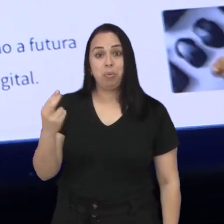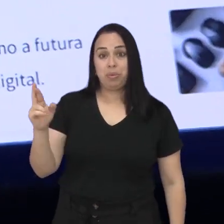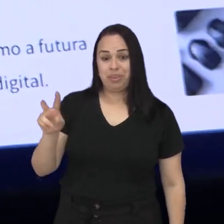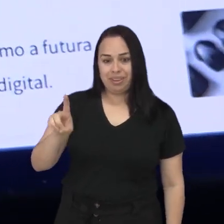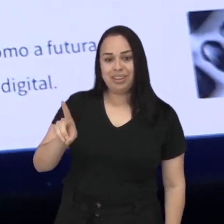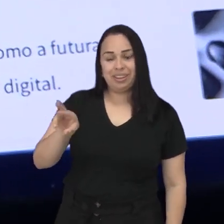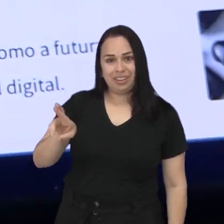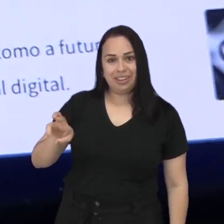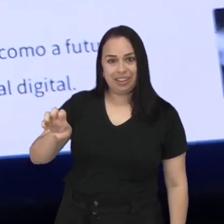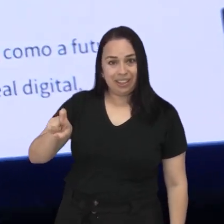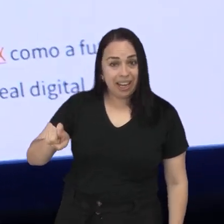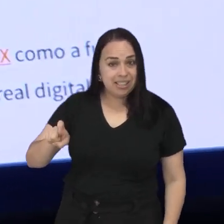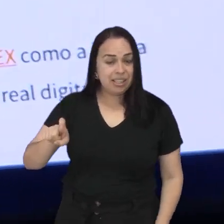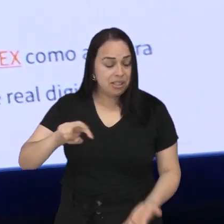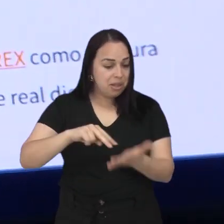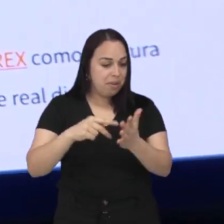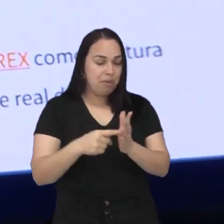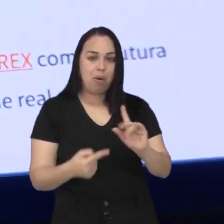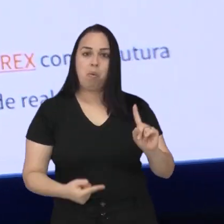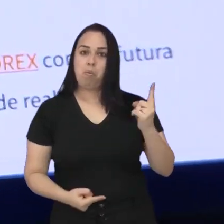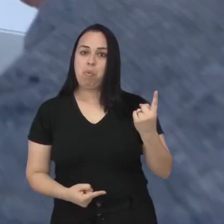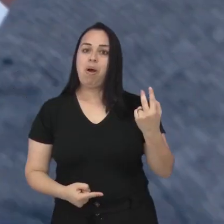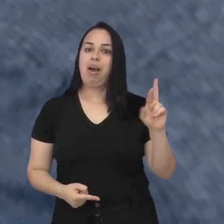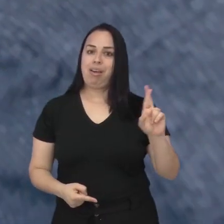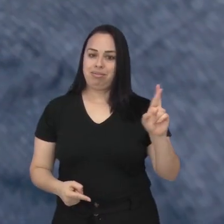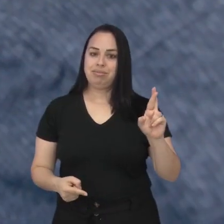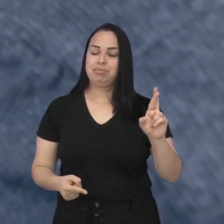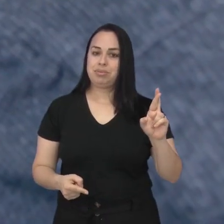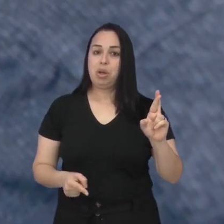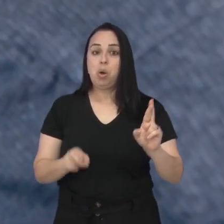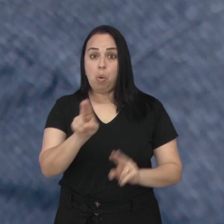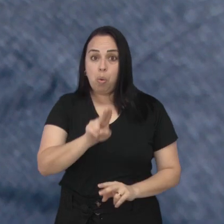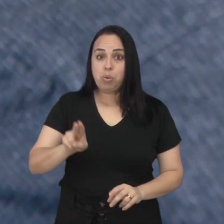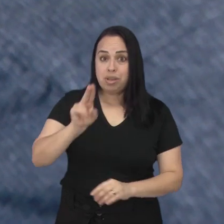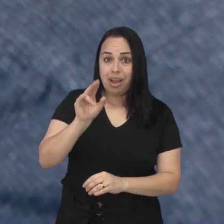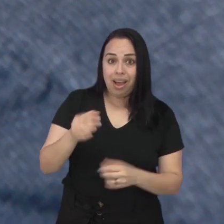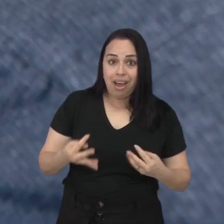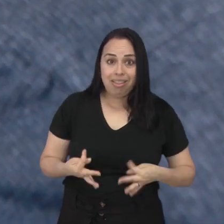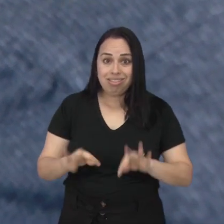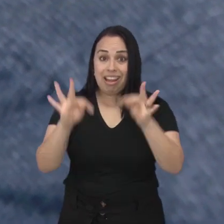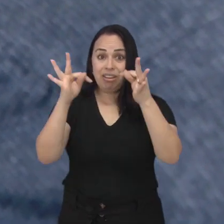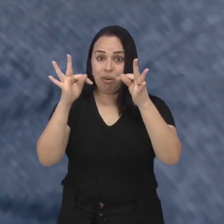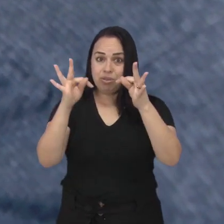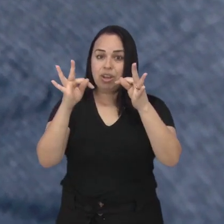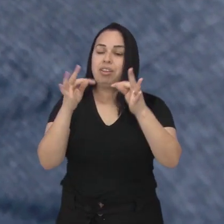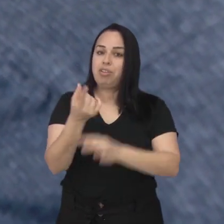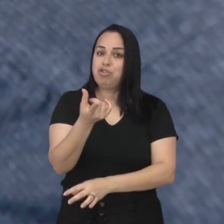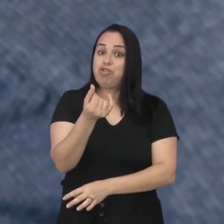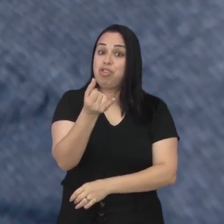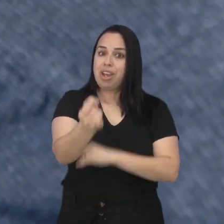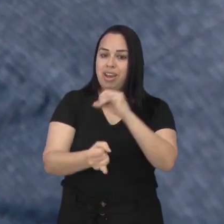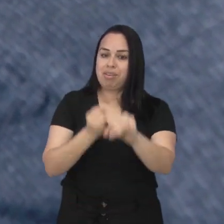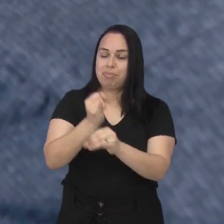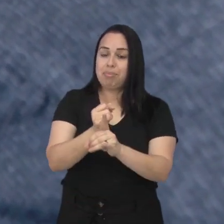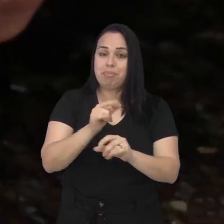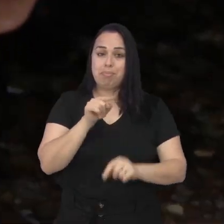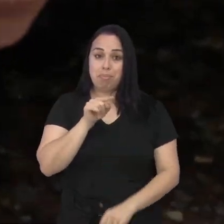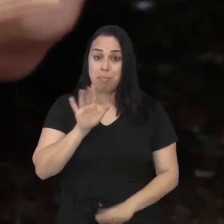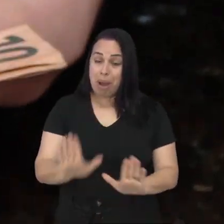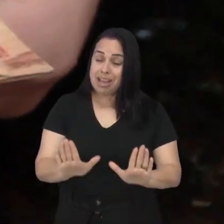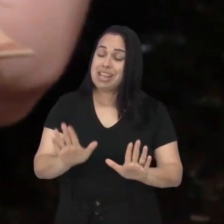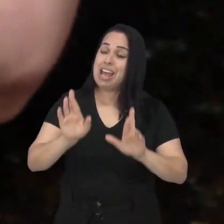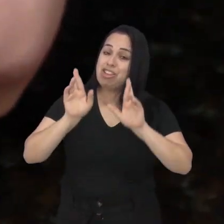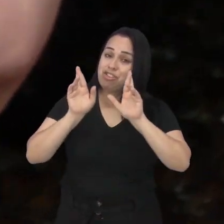valor. Um DREX equivale a um real. O projeto utiliza a tecnologia de uma criptomoeda,